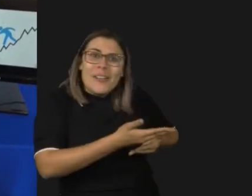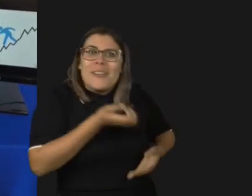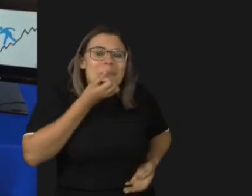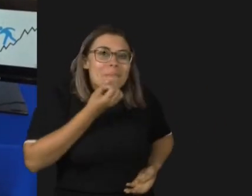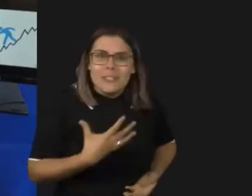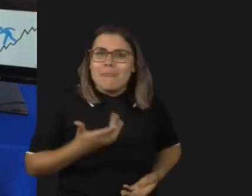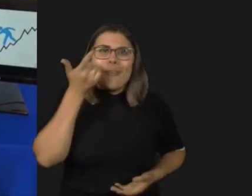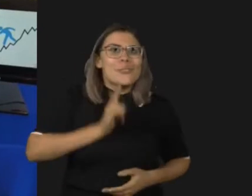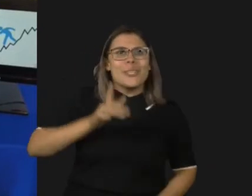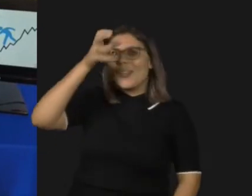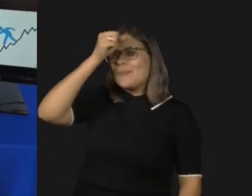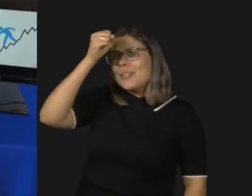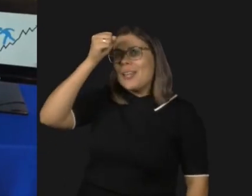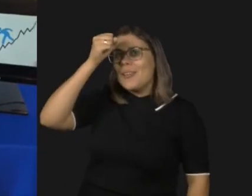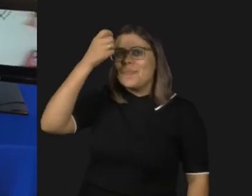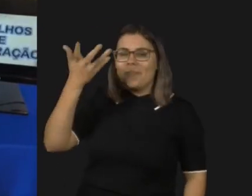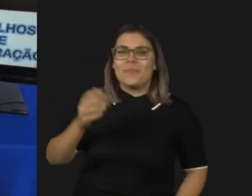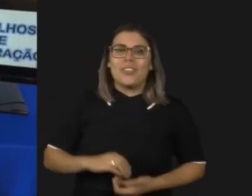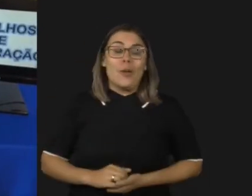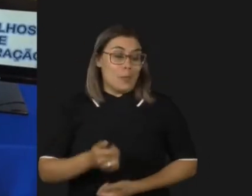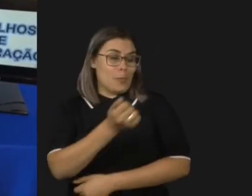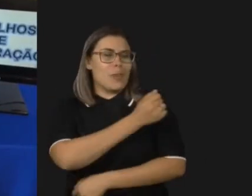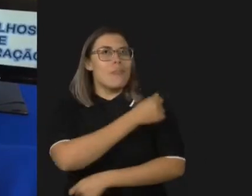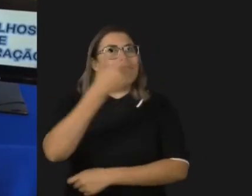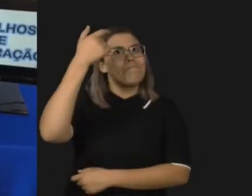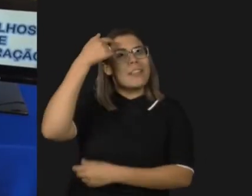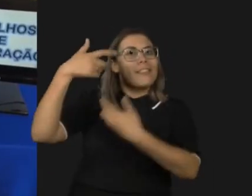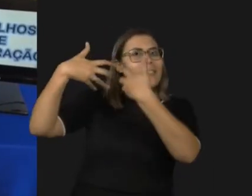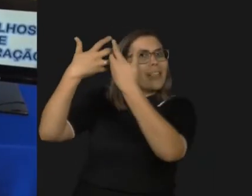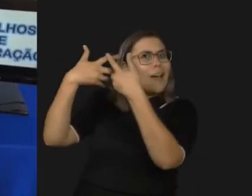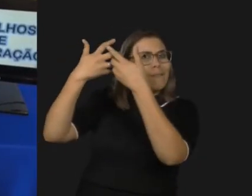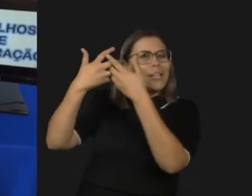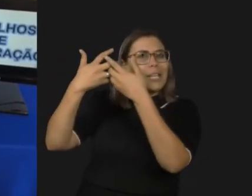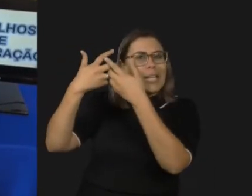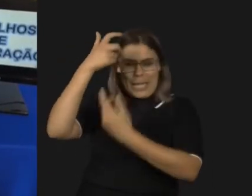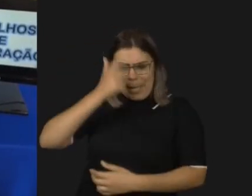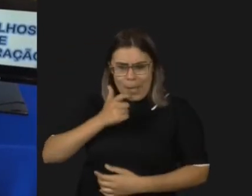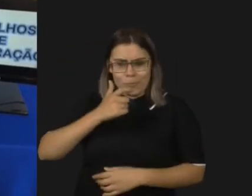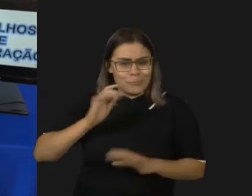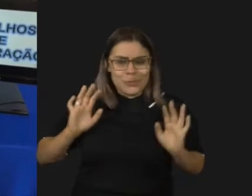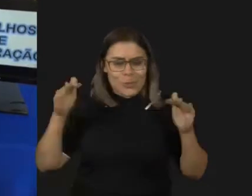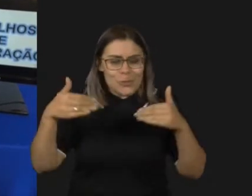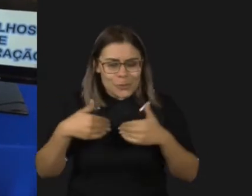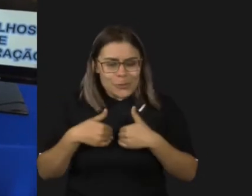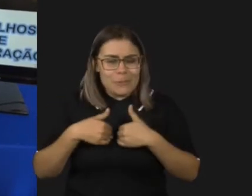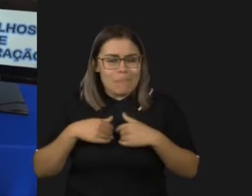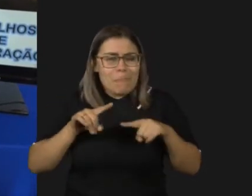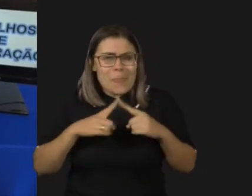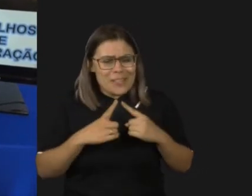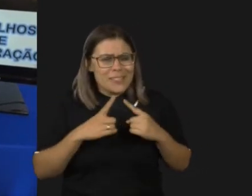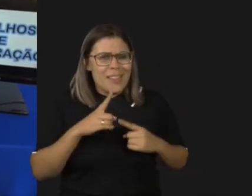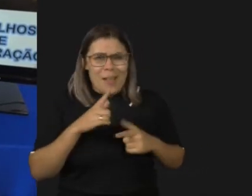Deixei que eles refletissem isso porque ao longo da minha vida eu troquei essa experiência através dos